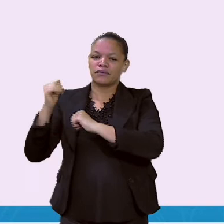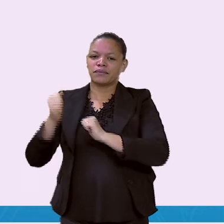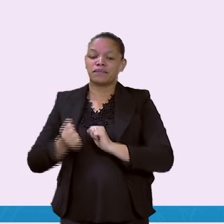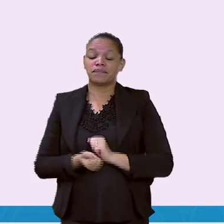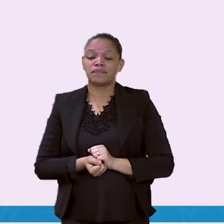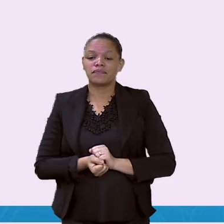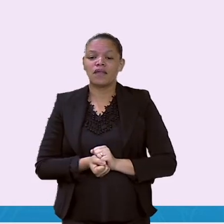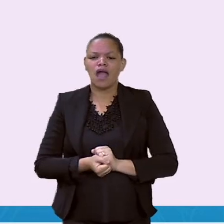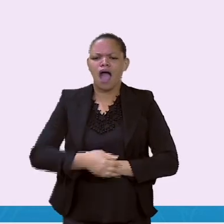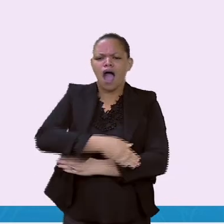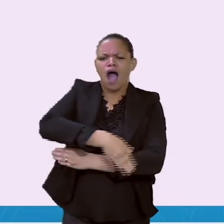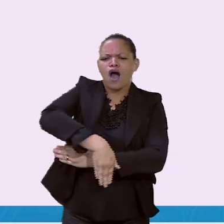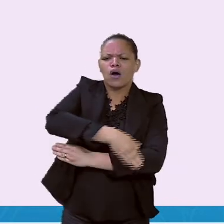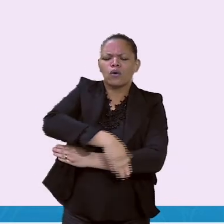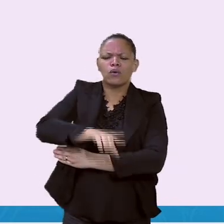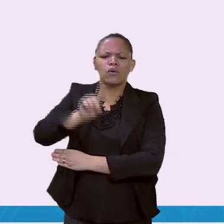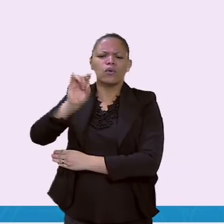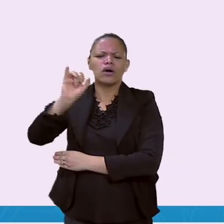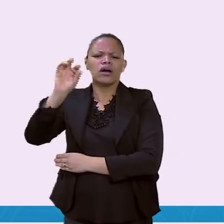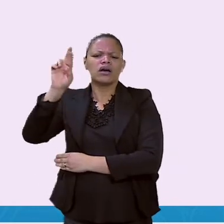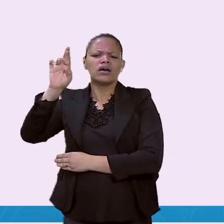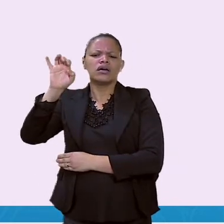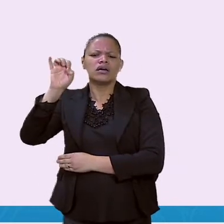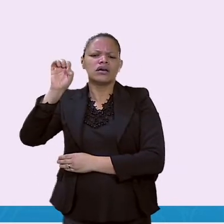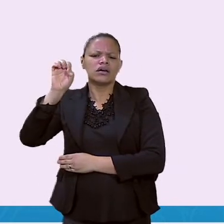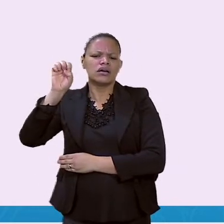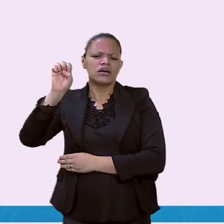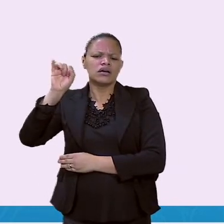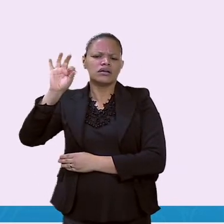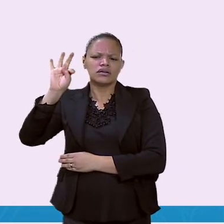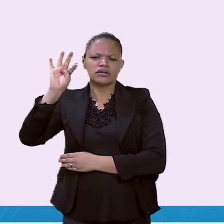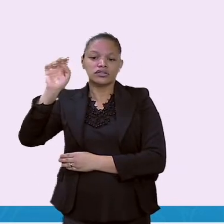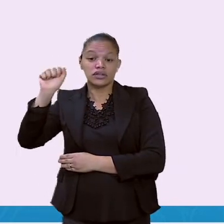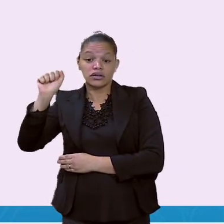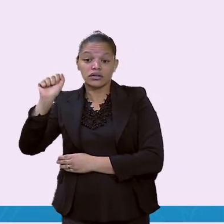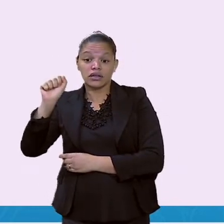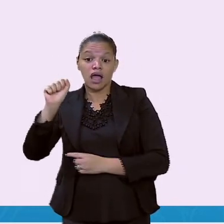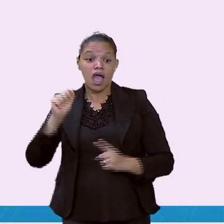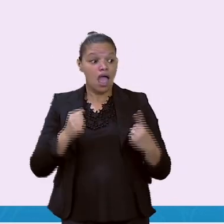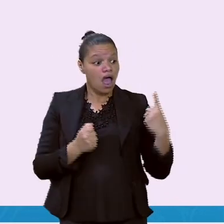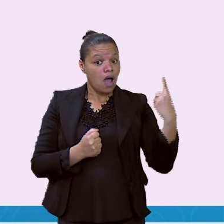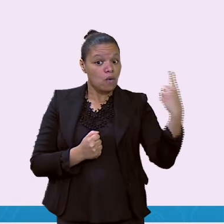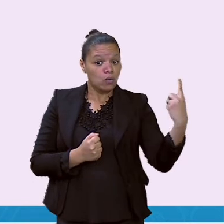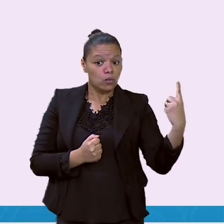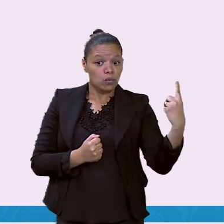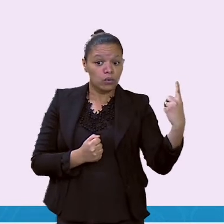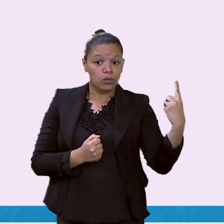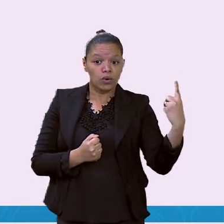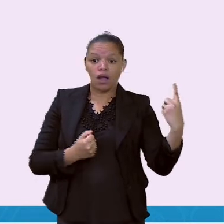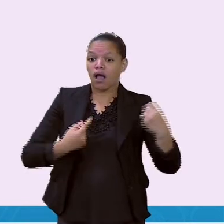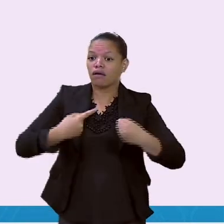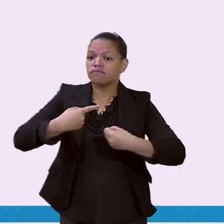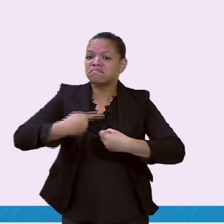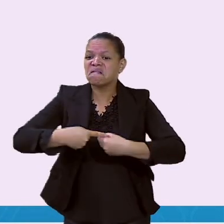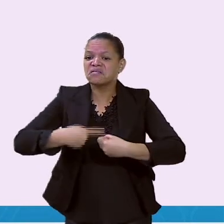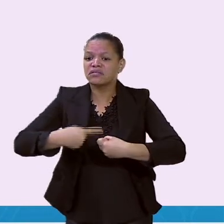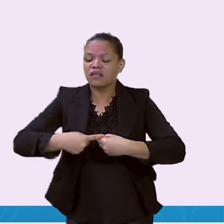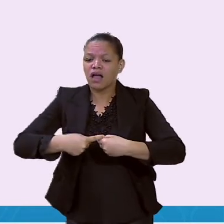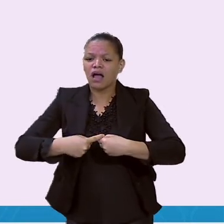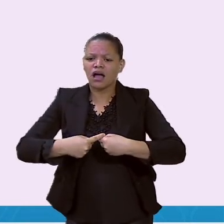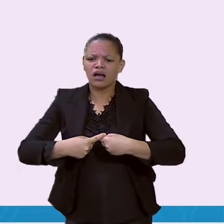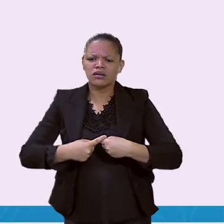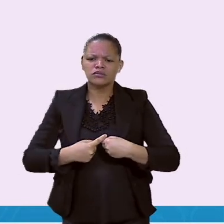A Rua da Direita era a única rua da nossa cidade, onde o comércio e tudo mais